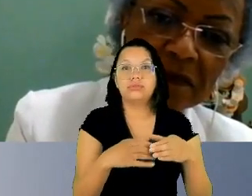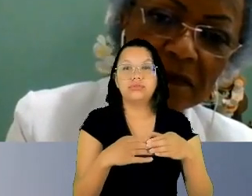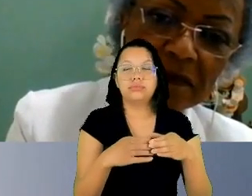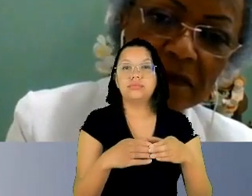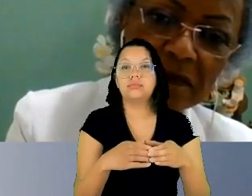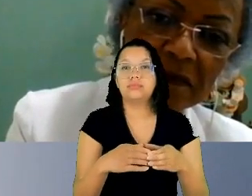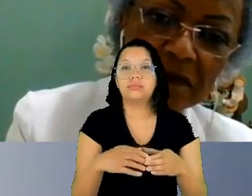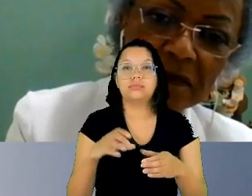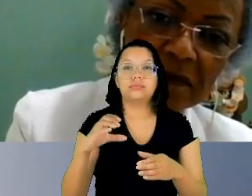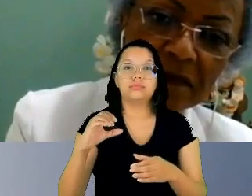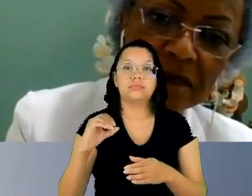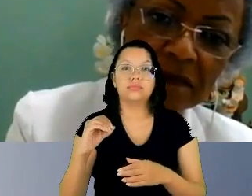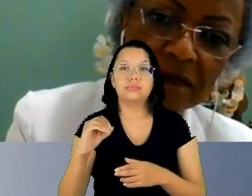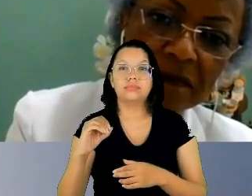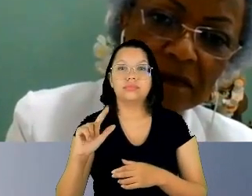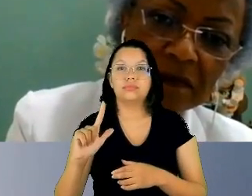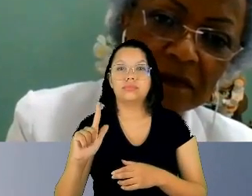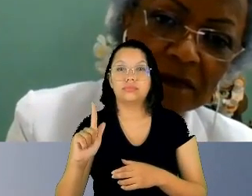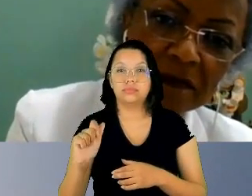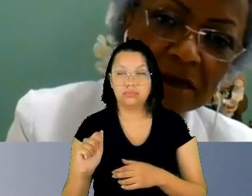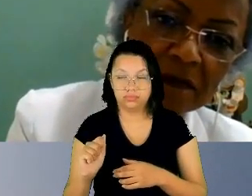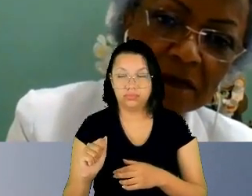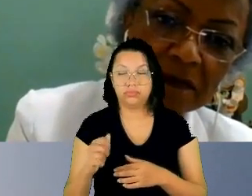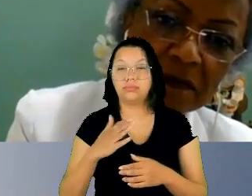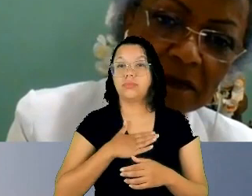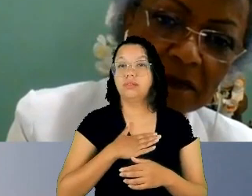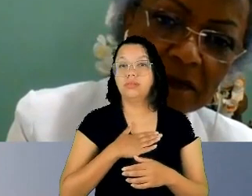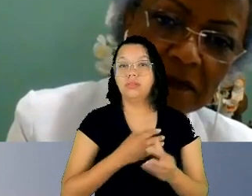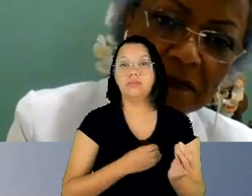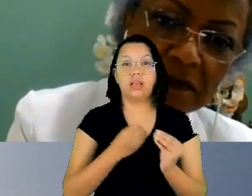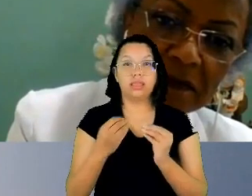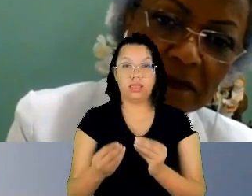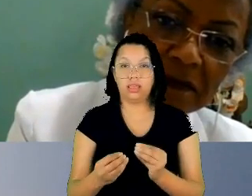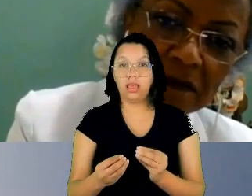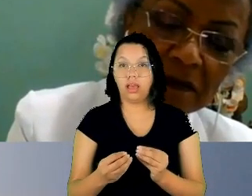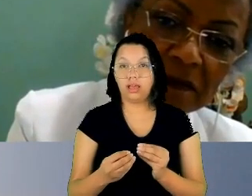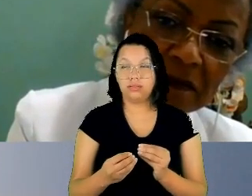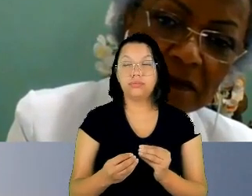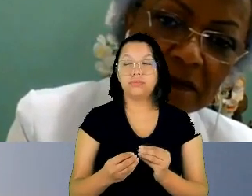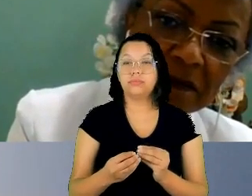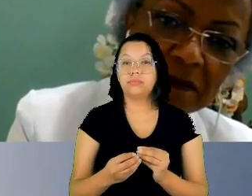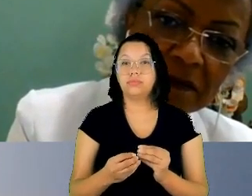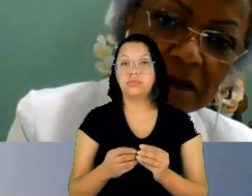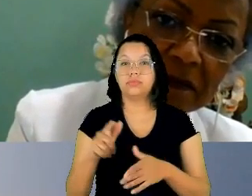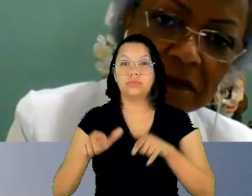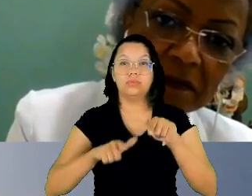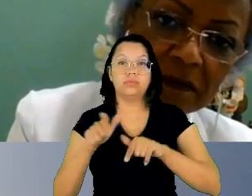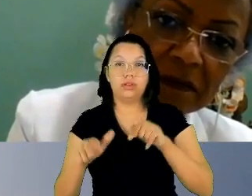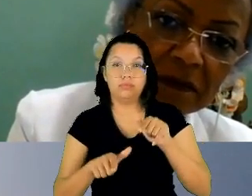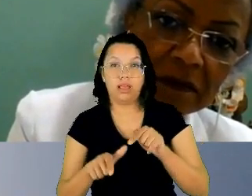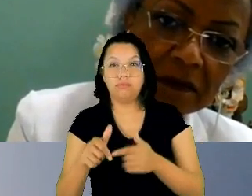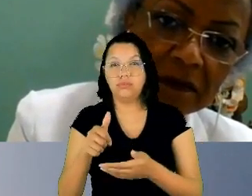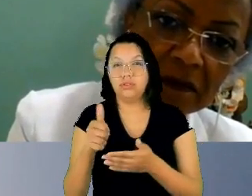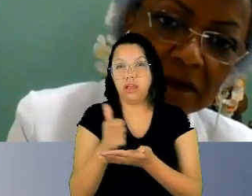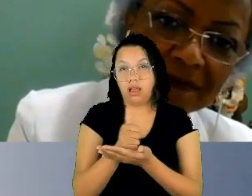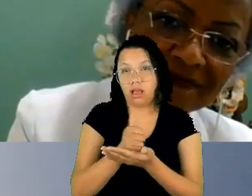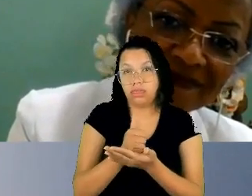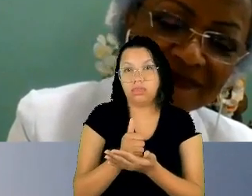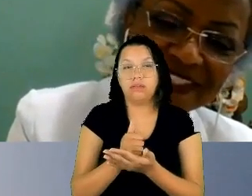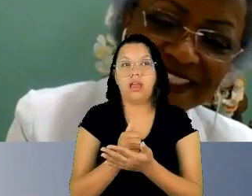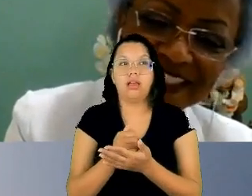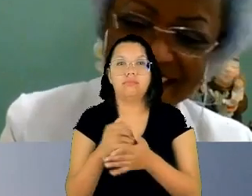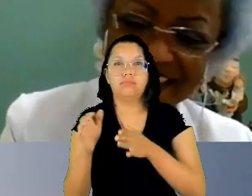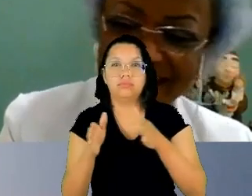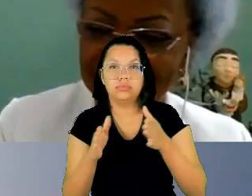A mim foi atribuída a tarefa de ser moderadora, mas eu não vou usar, comentar a fala da